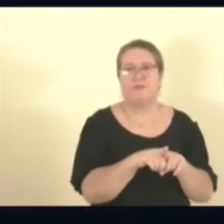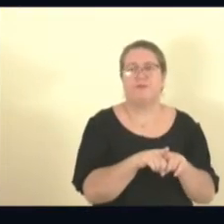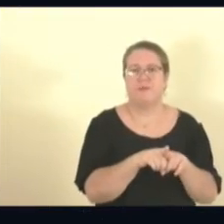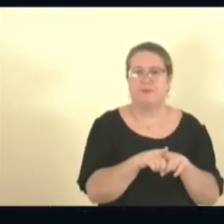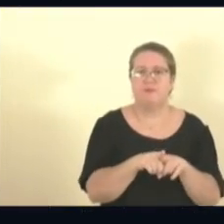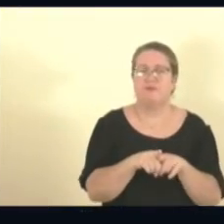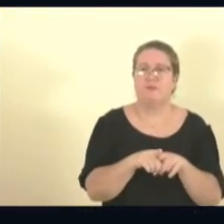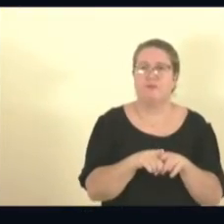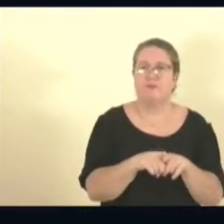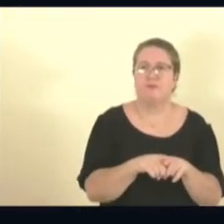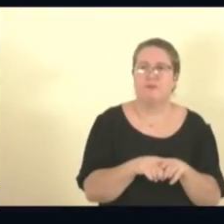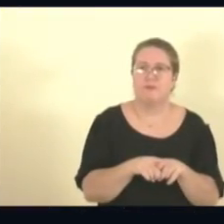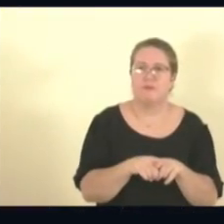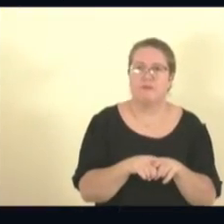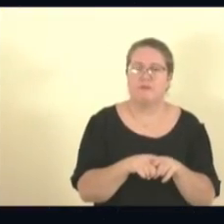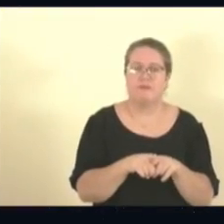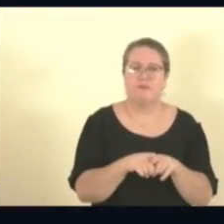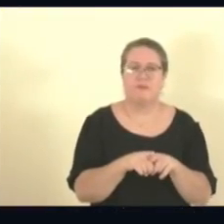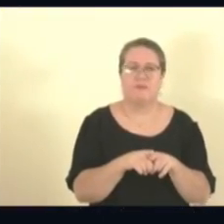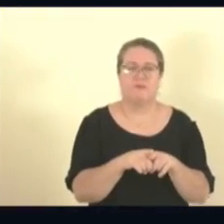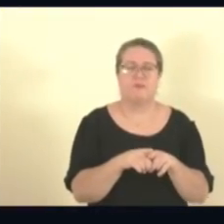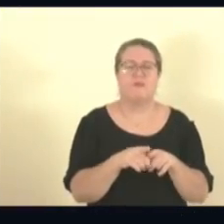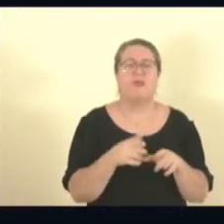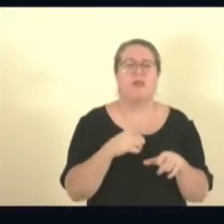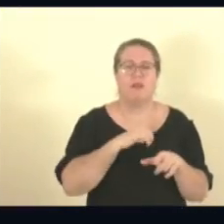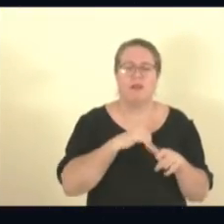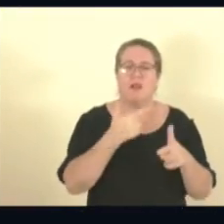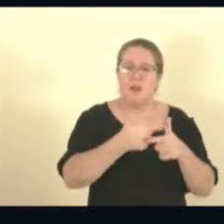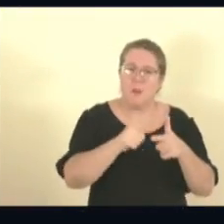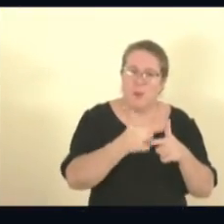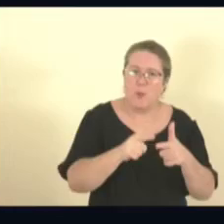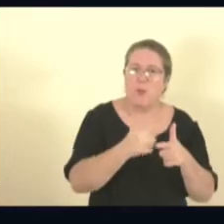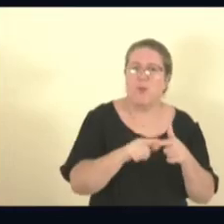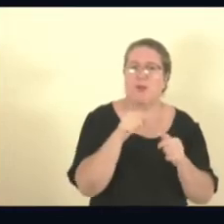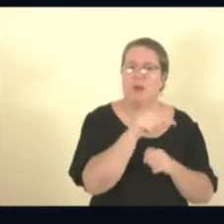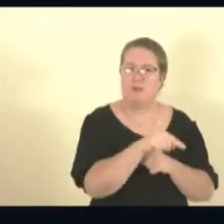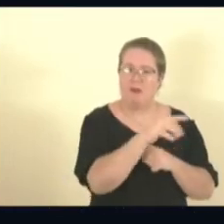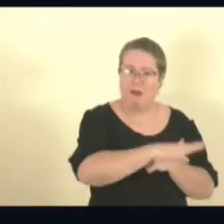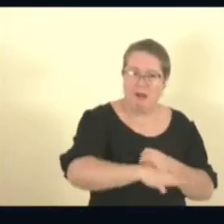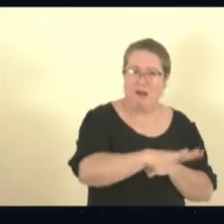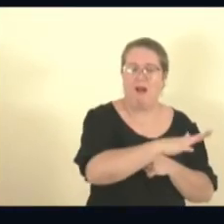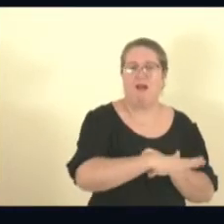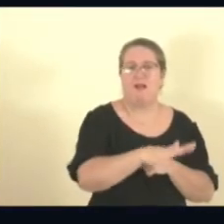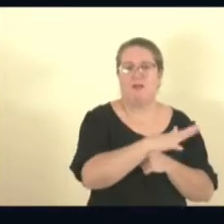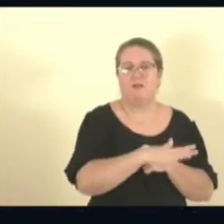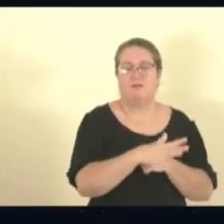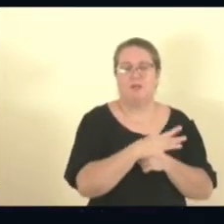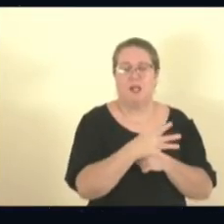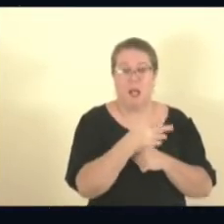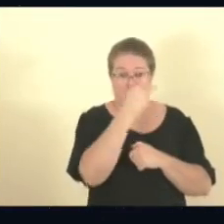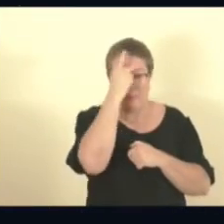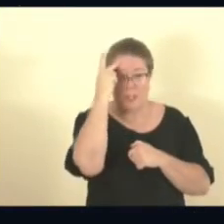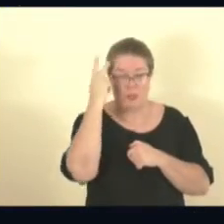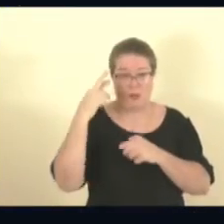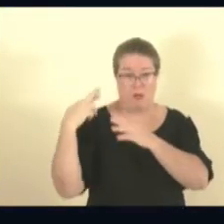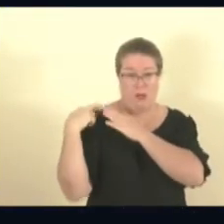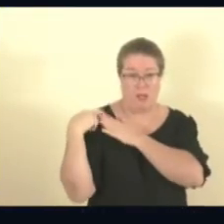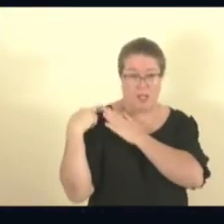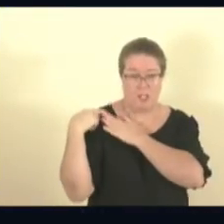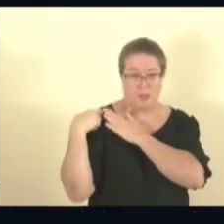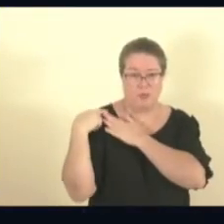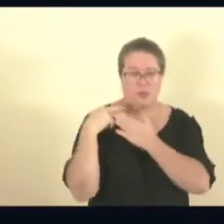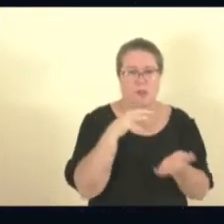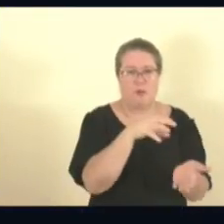de interdição, mas é caso de uma orientação e da praça à protetora que é responsável pelo